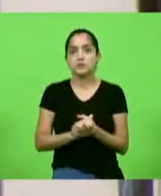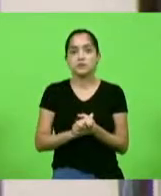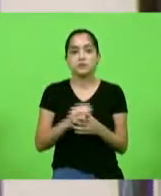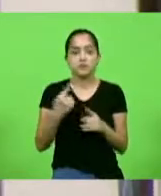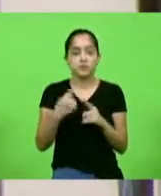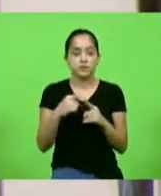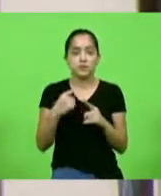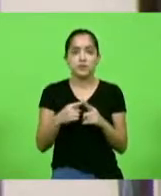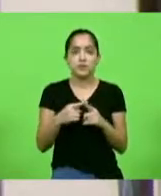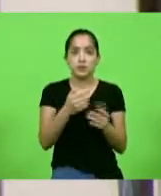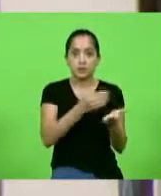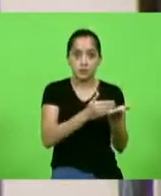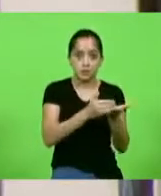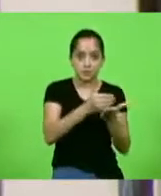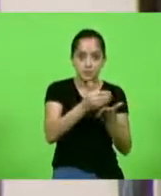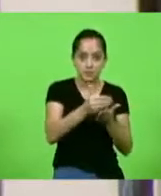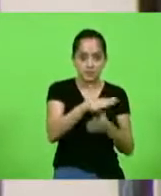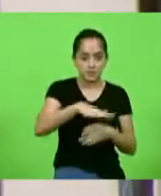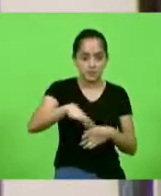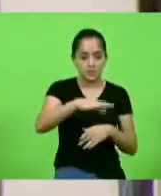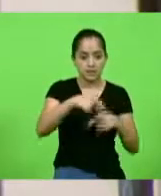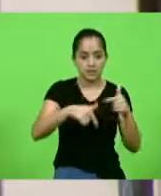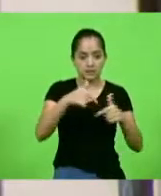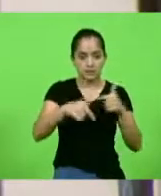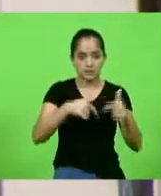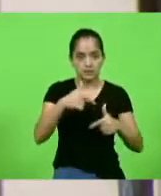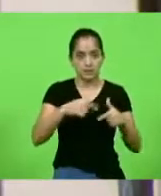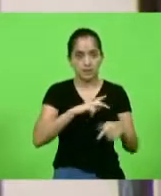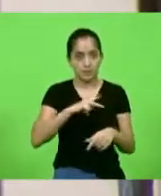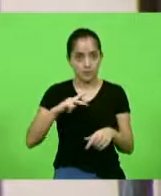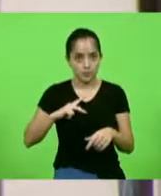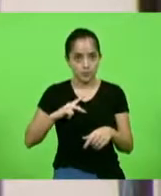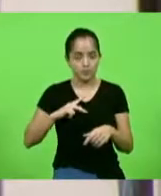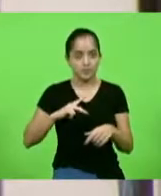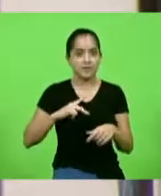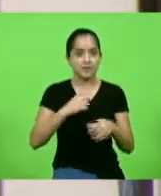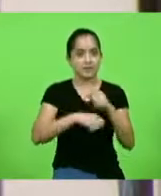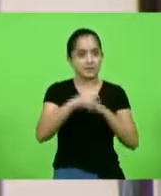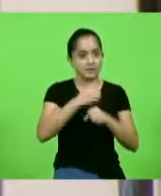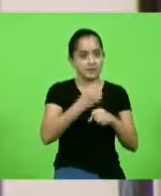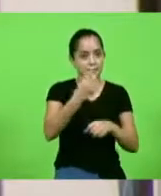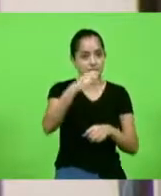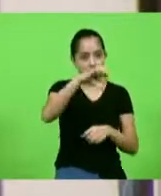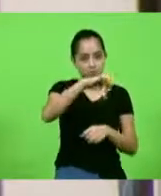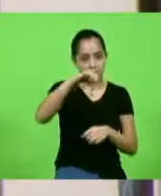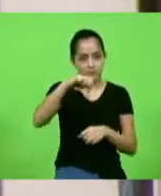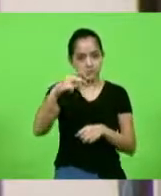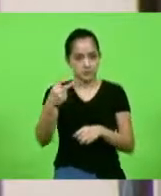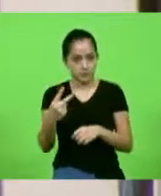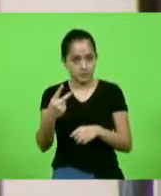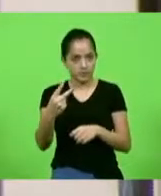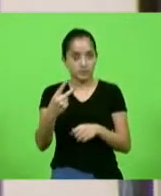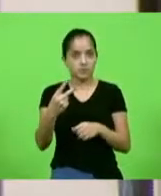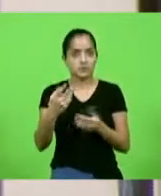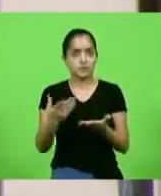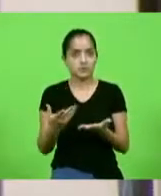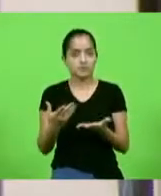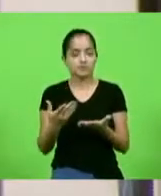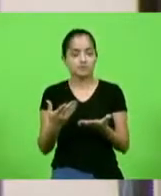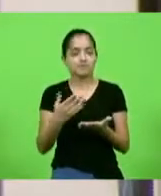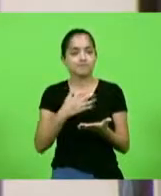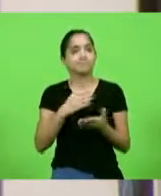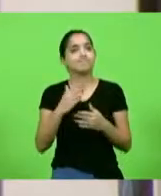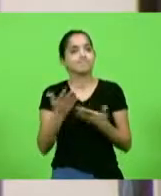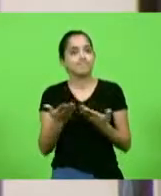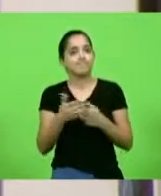eu iniciei minha vida pública quando o Valdemar era prefeito, em 1992. Então, a gente tem um carinho todo